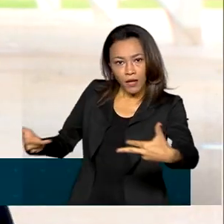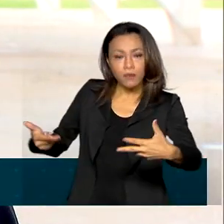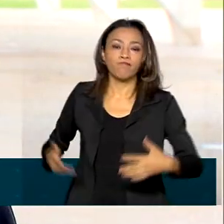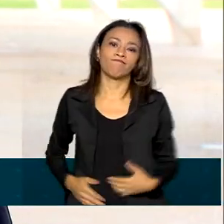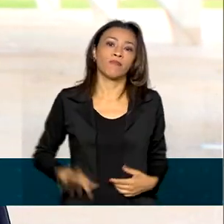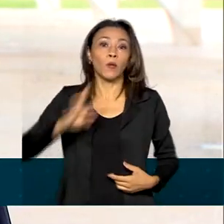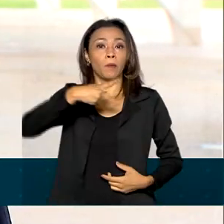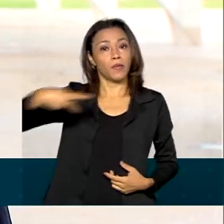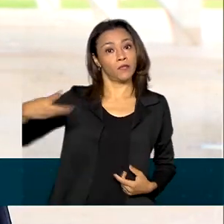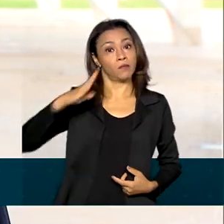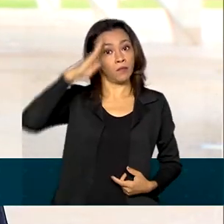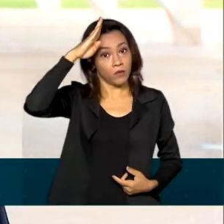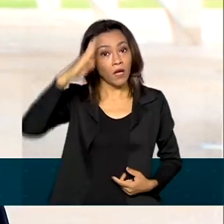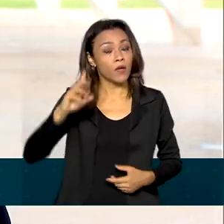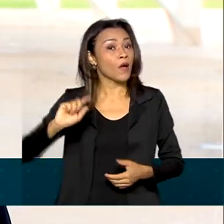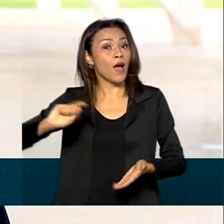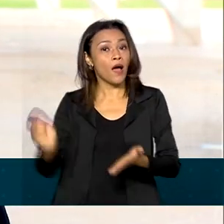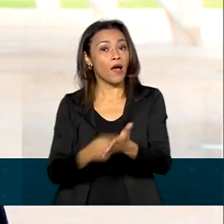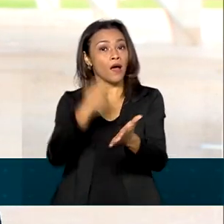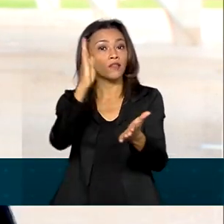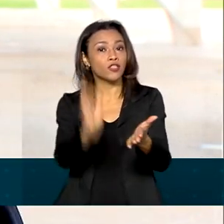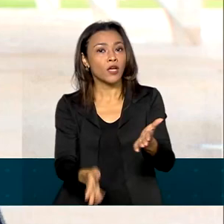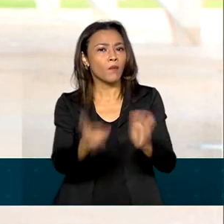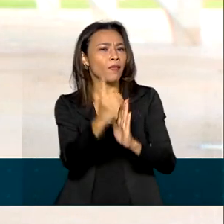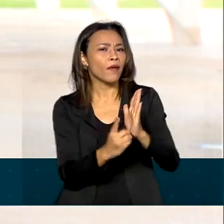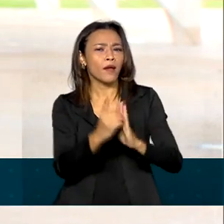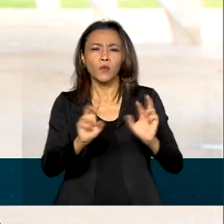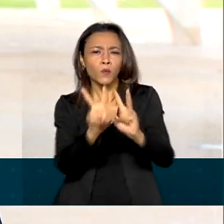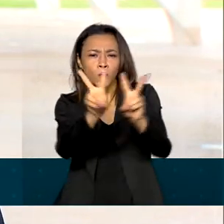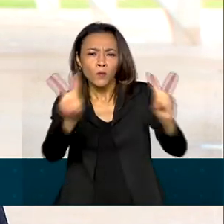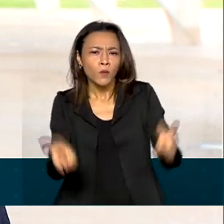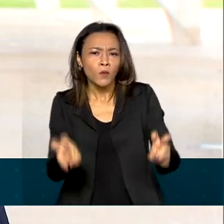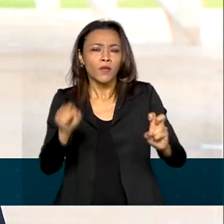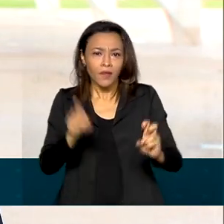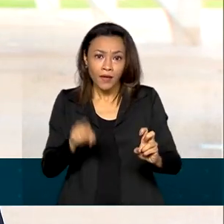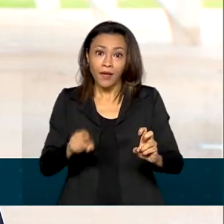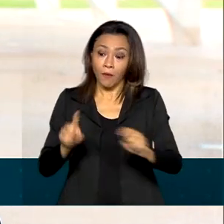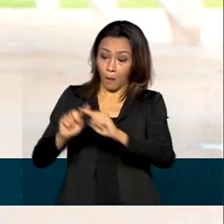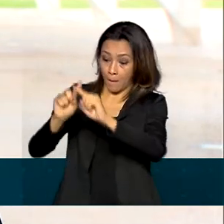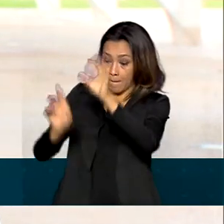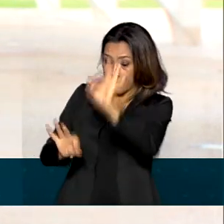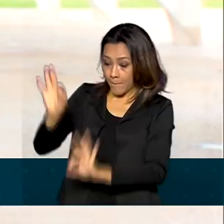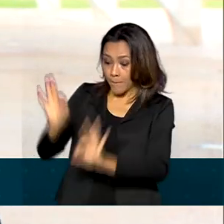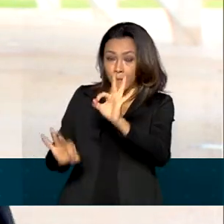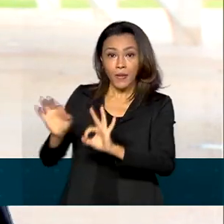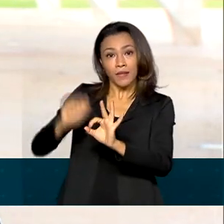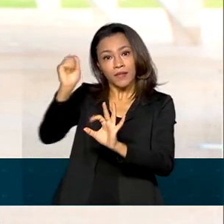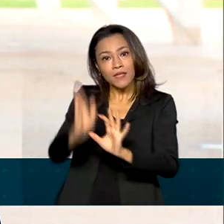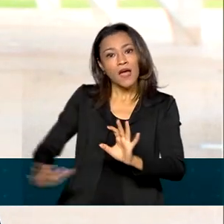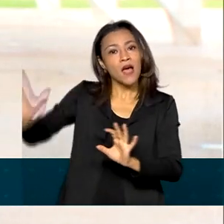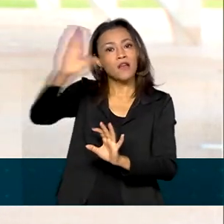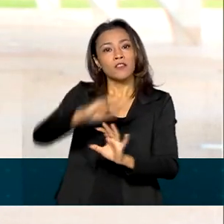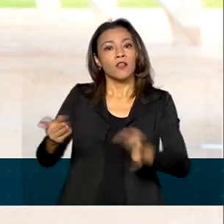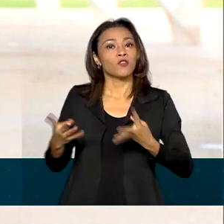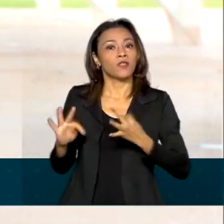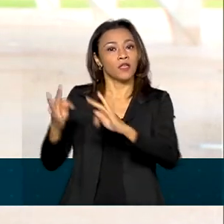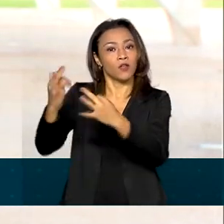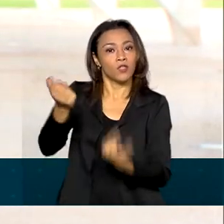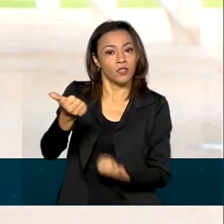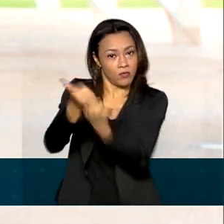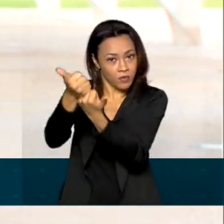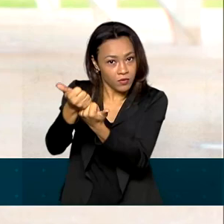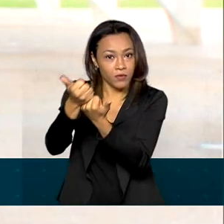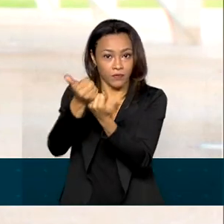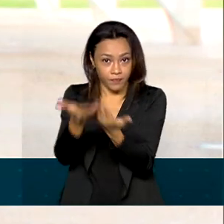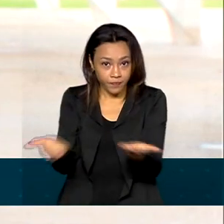presidente Jair Bolsonaro assinou um decreto que regulamenta o Plano Nacional de Tecnologia Assistiva. Entre as